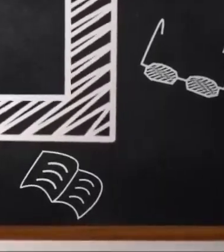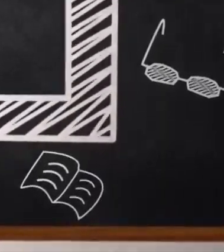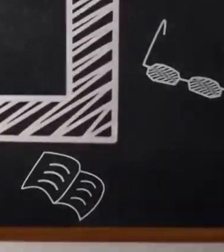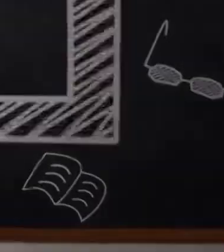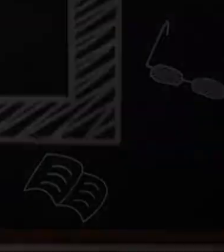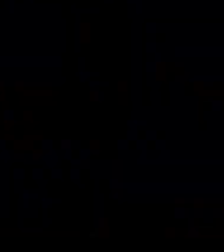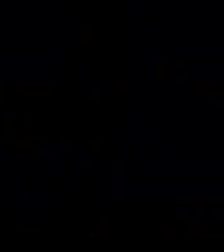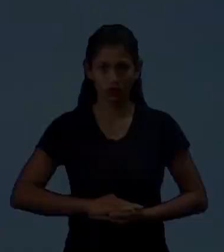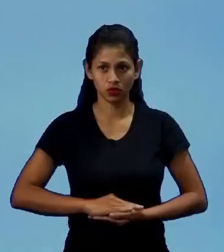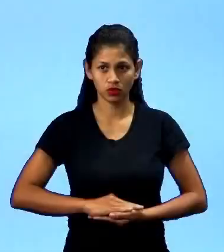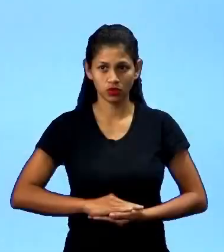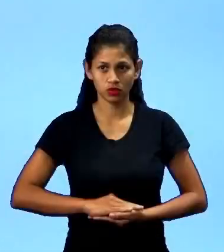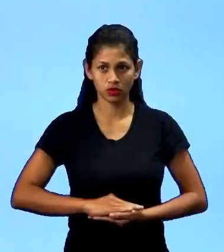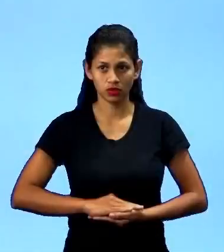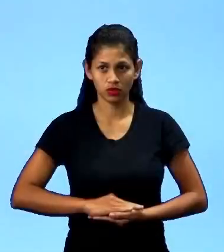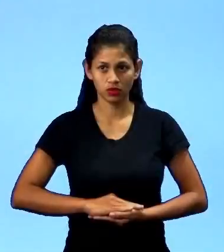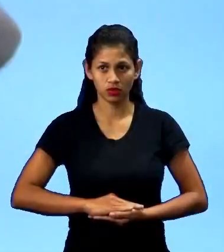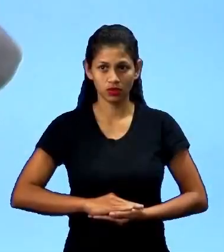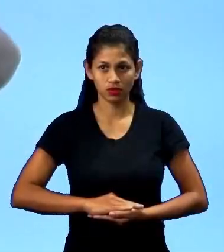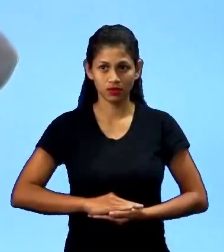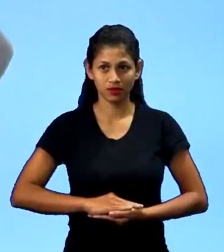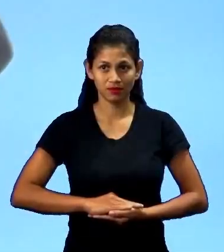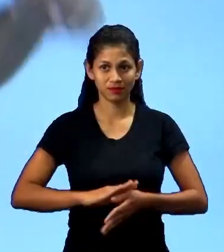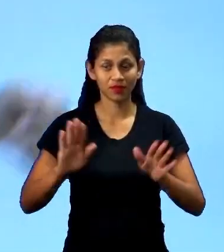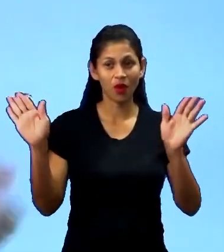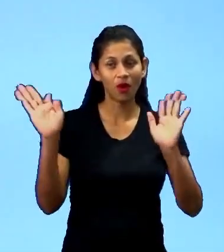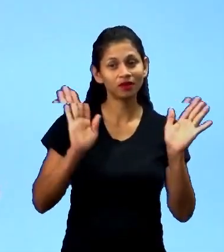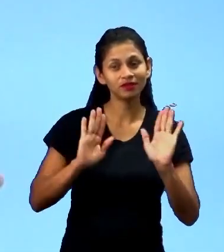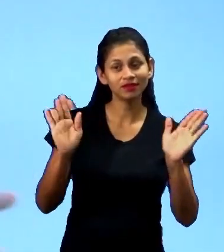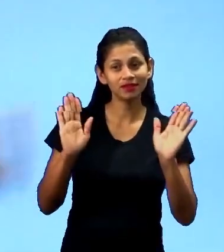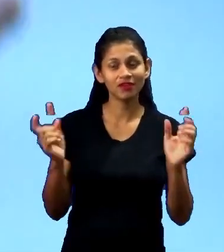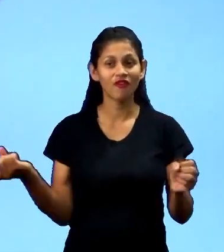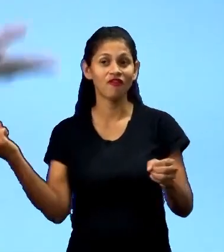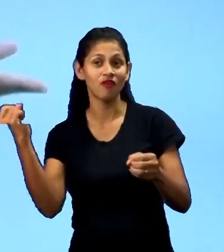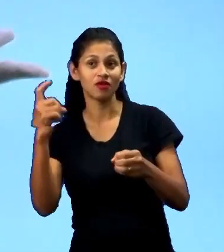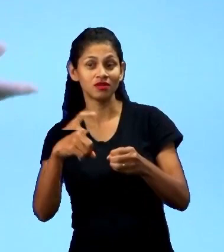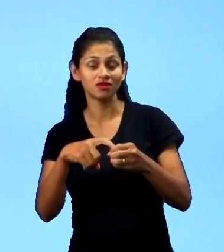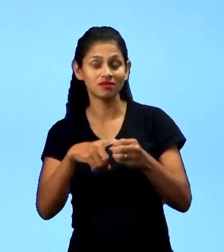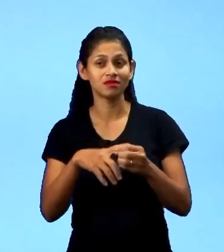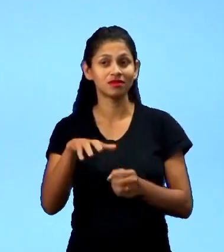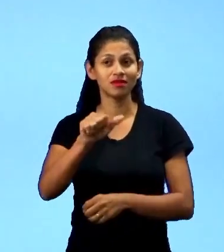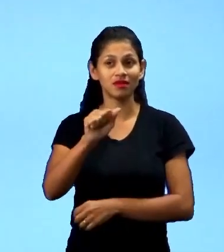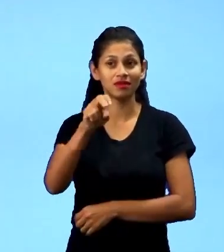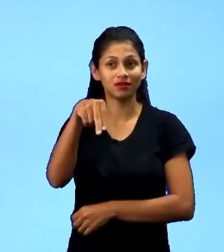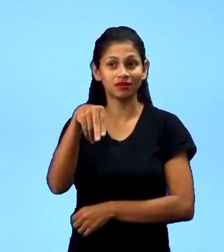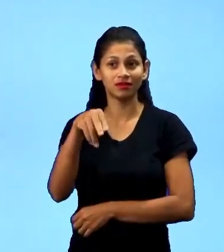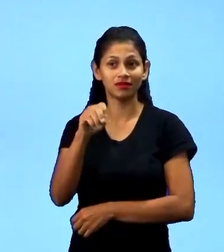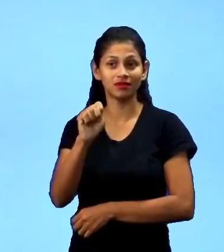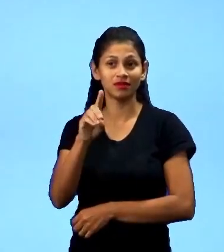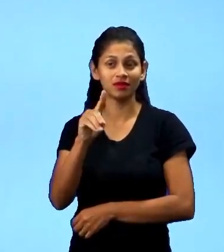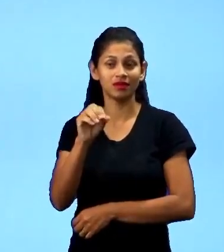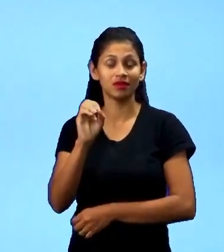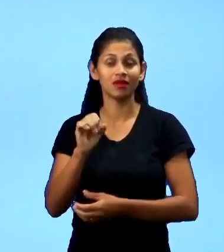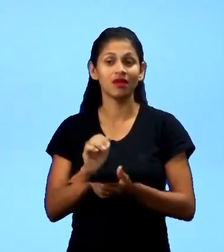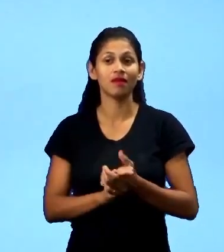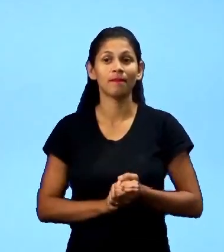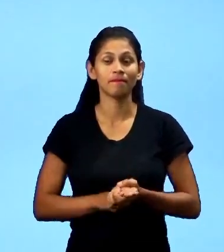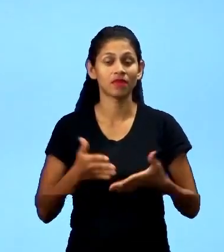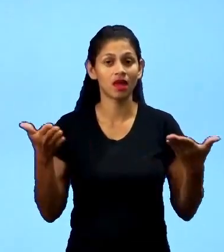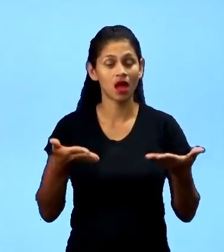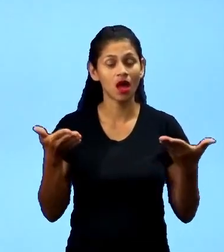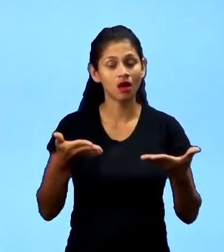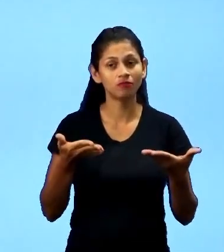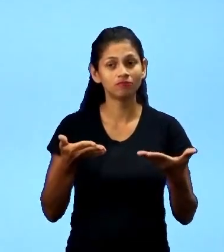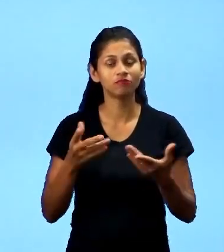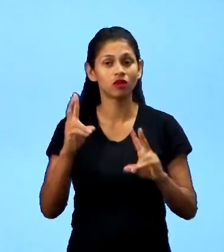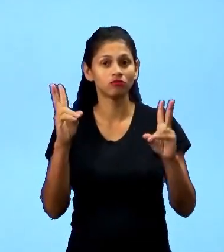Música E aí, voltei! Eu sou o André Vasconcelos, professor de Educação Física e agora nós iremos